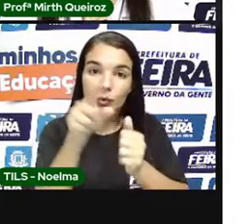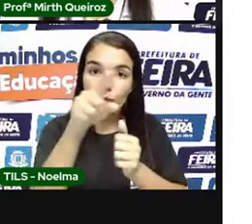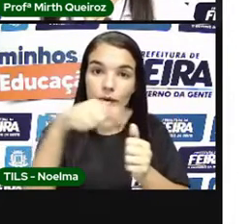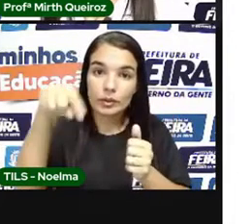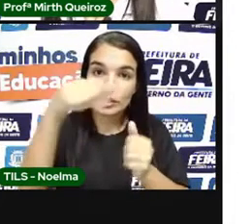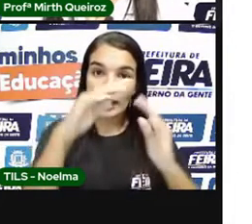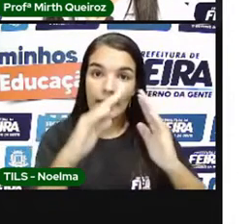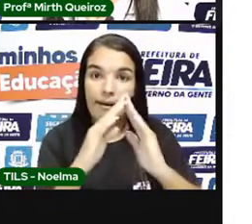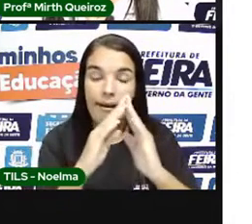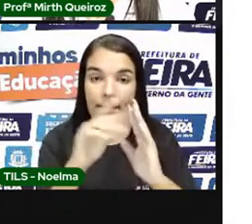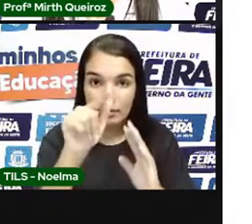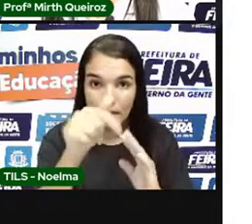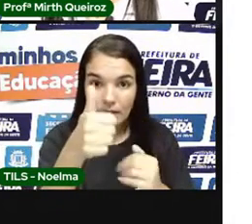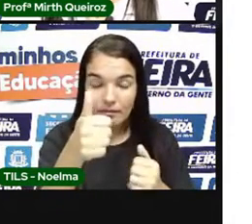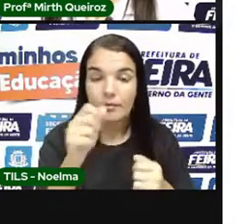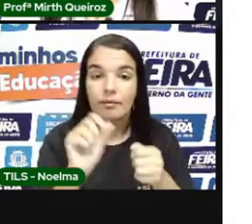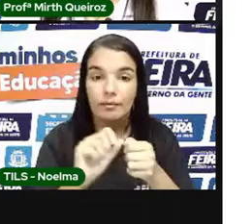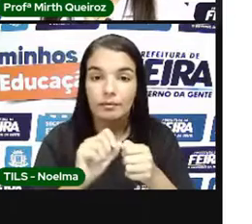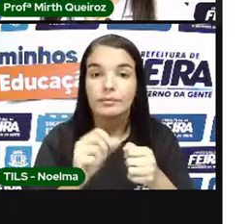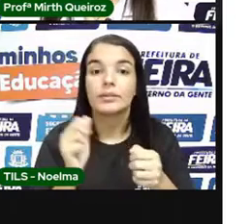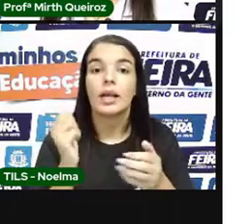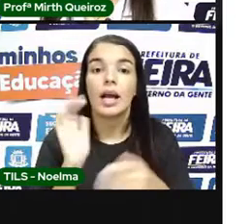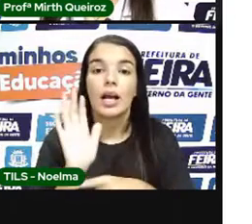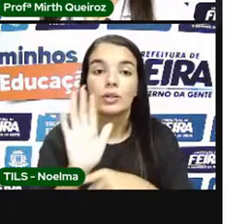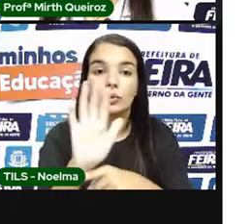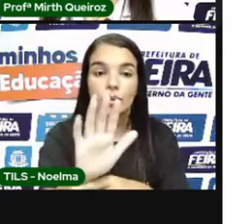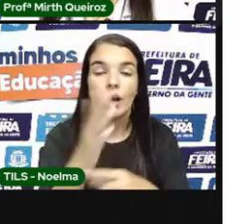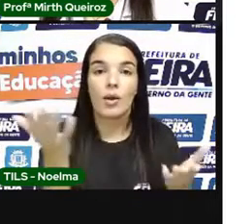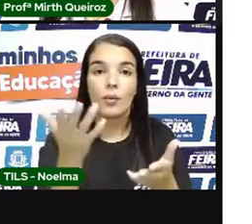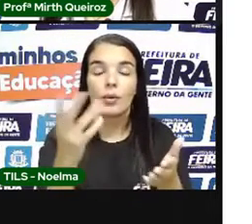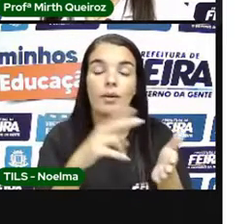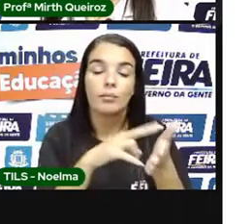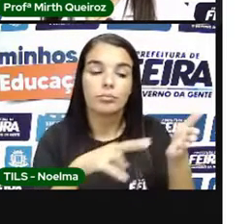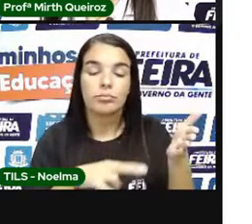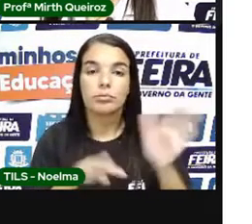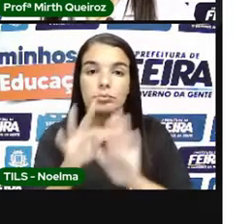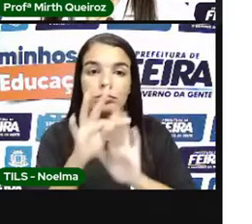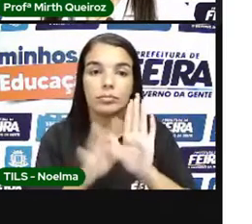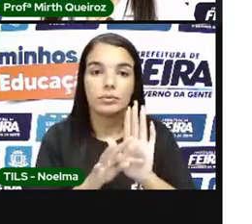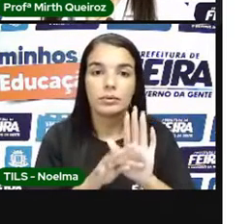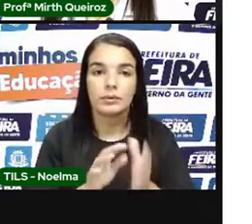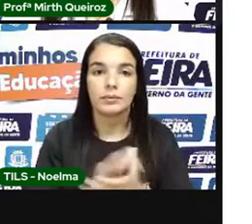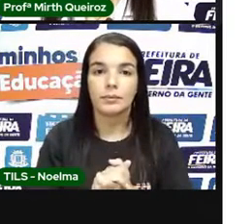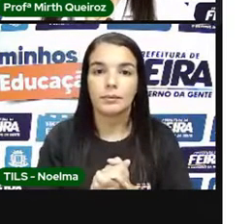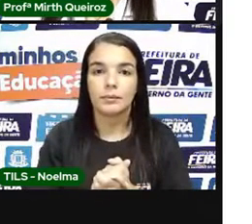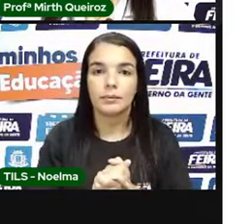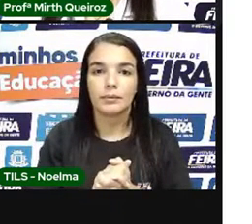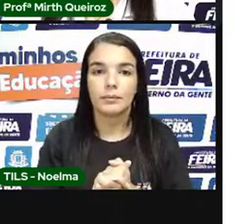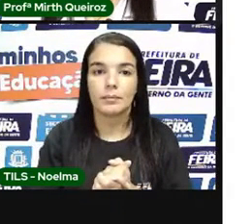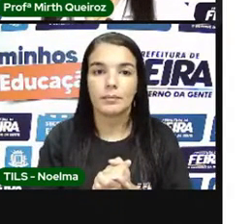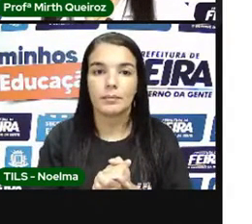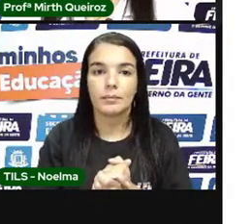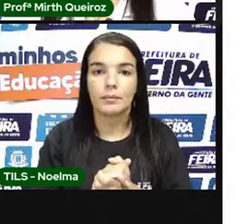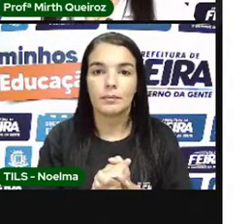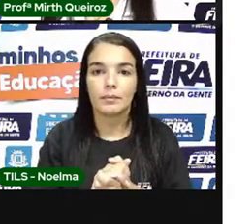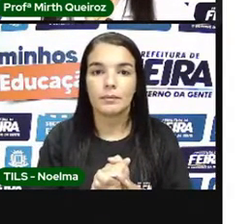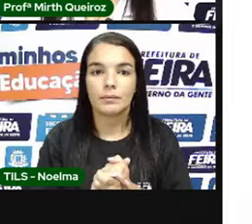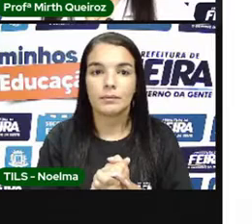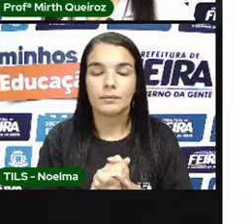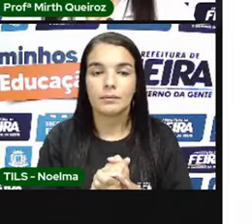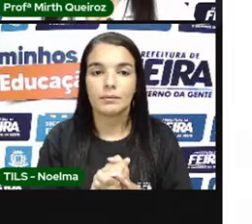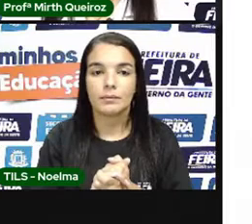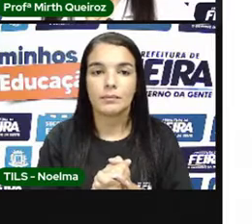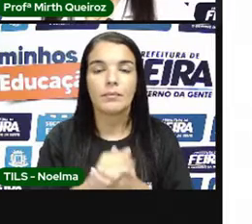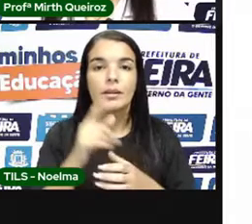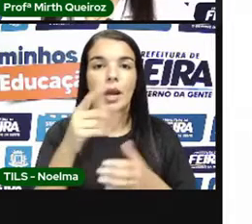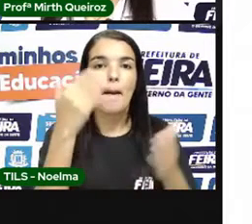Ele pra poder Fazer A atividade Vamos ao texto Perda de florestas Tropicais Aumentam